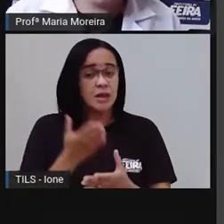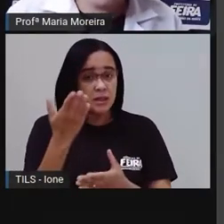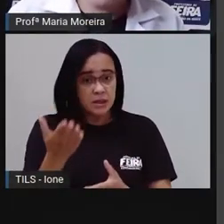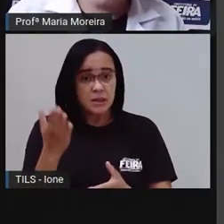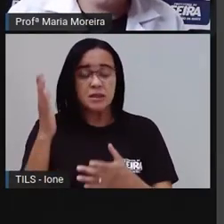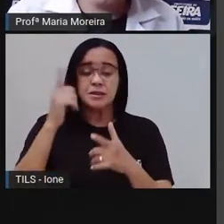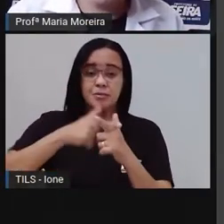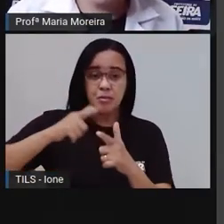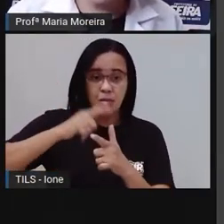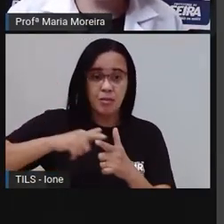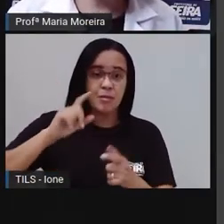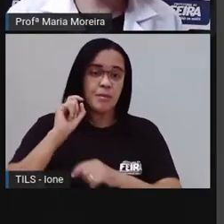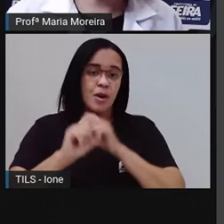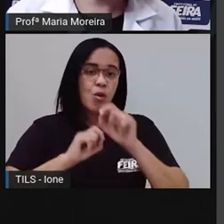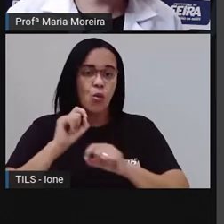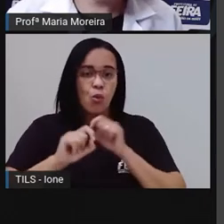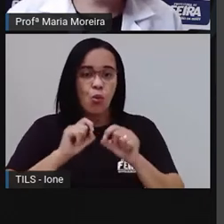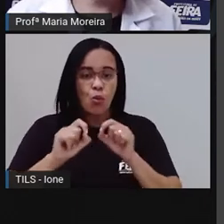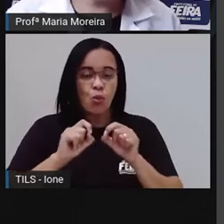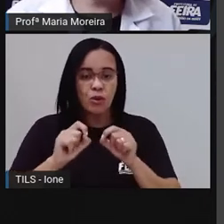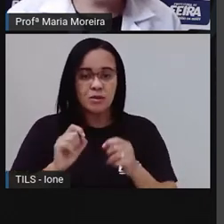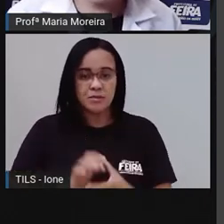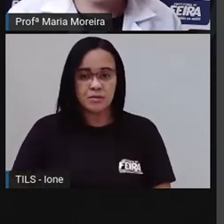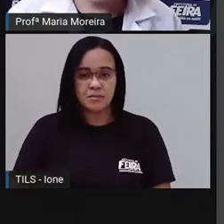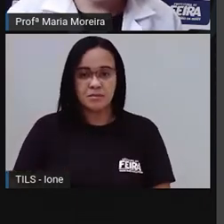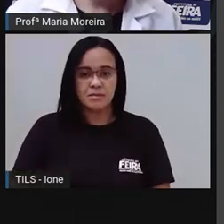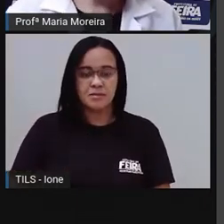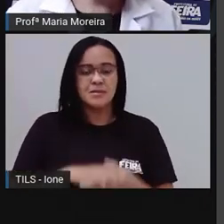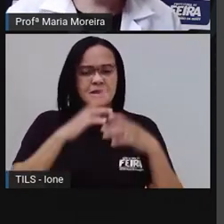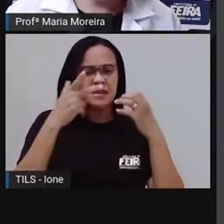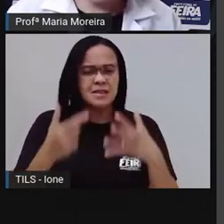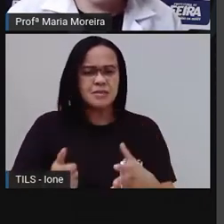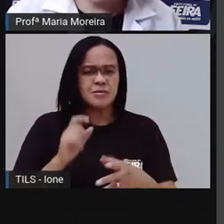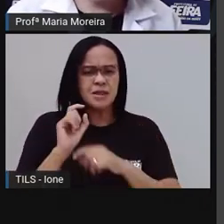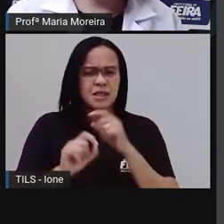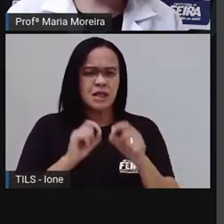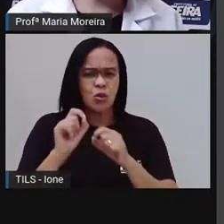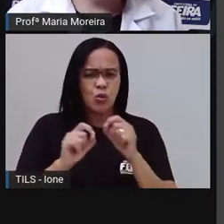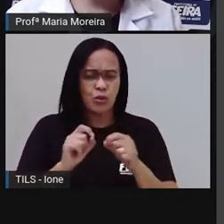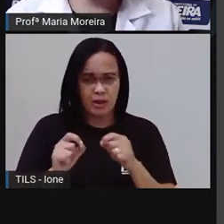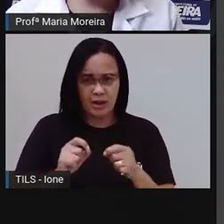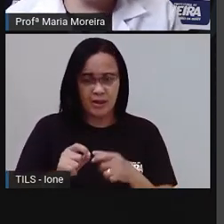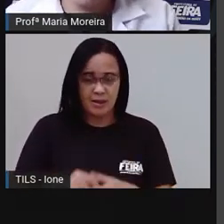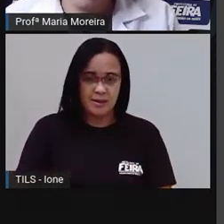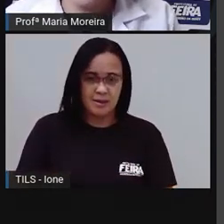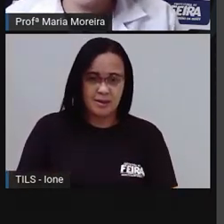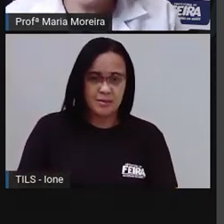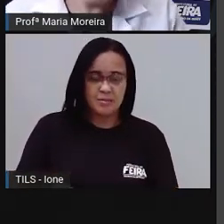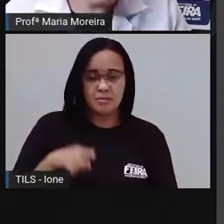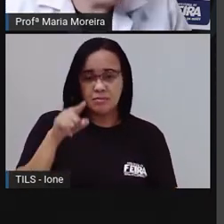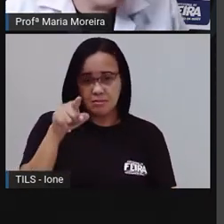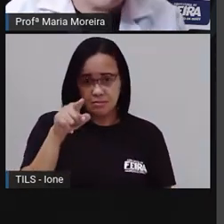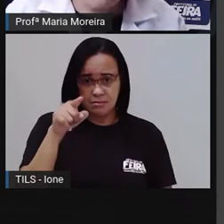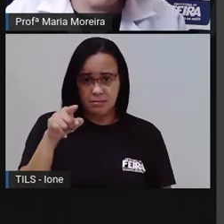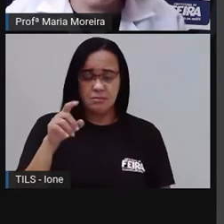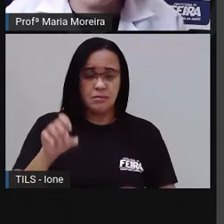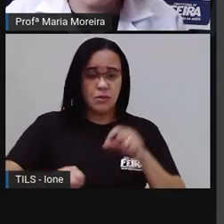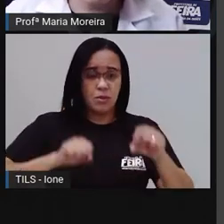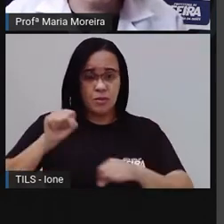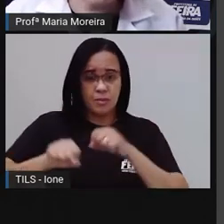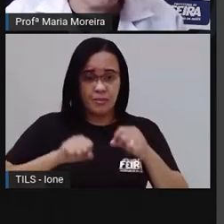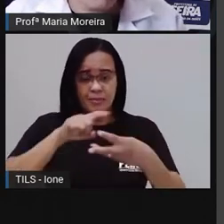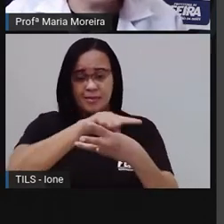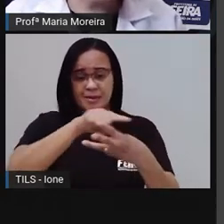problema aqui. Certo? E o que é que diz aqui? Um triciclo tem três rodas. Quantas rodas